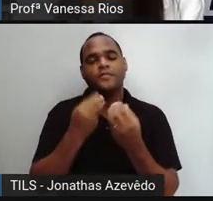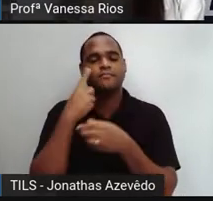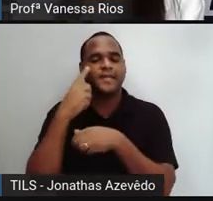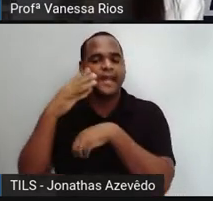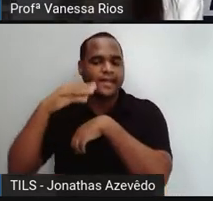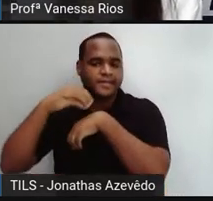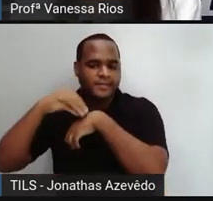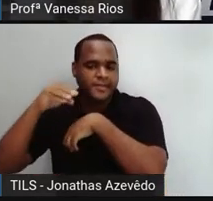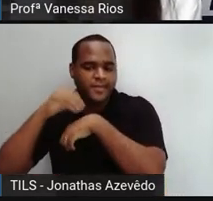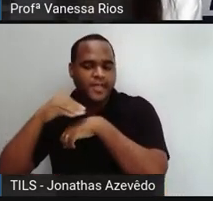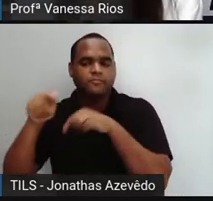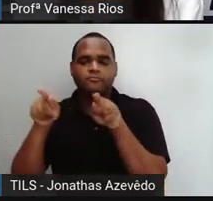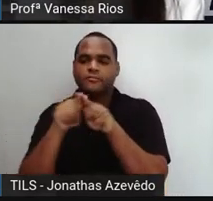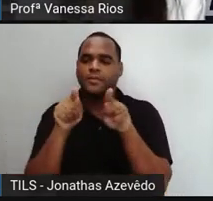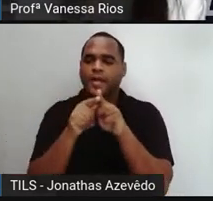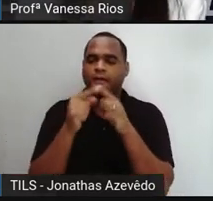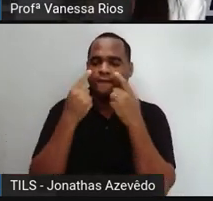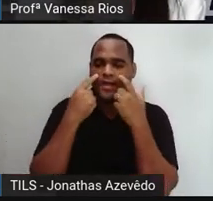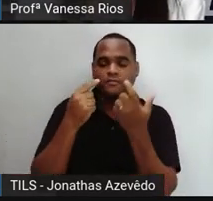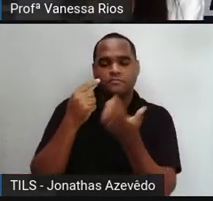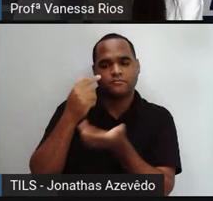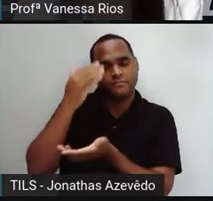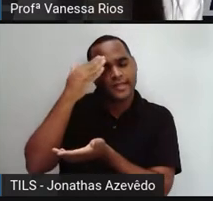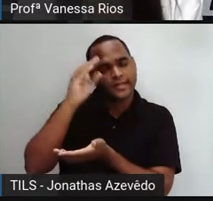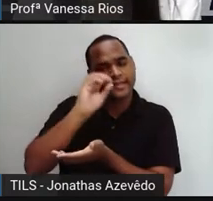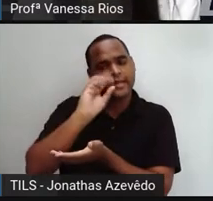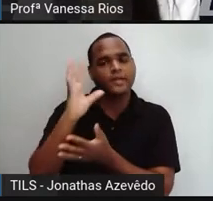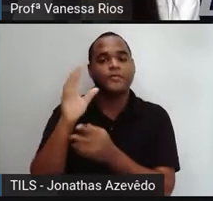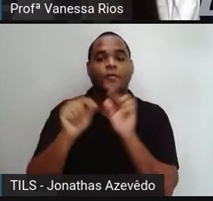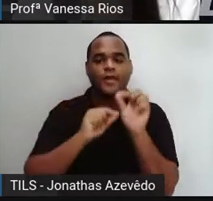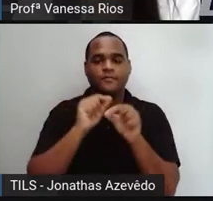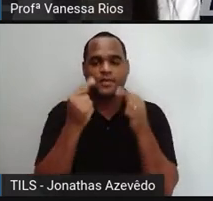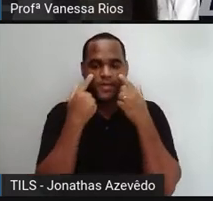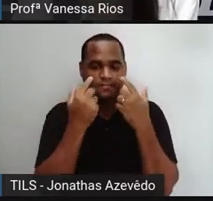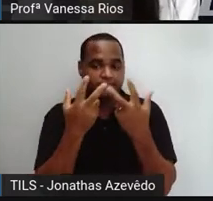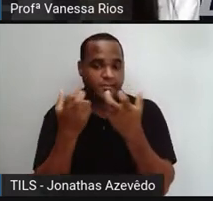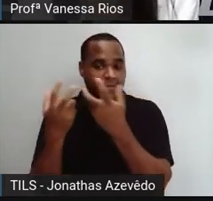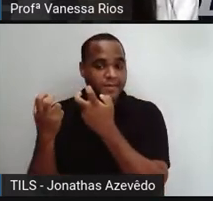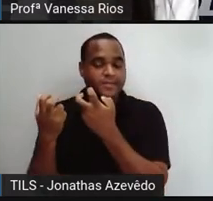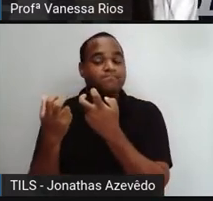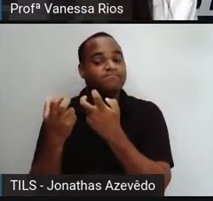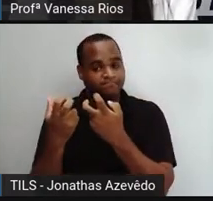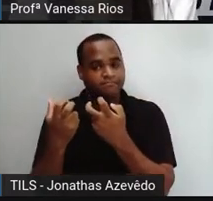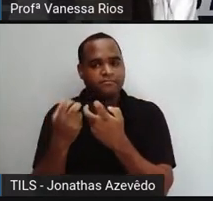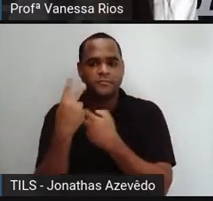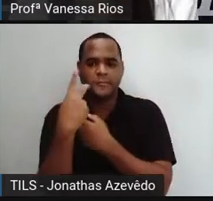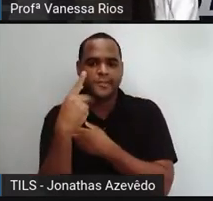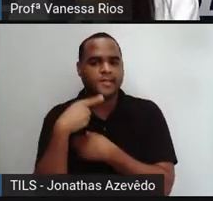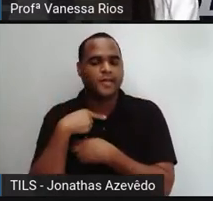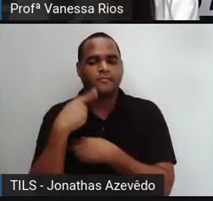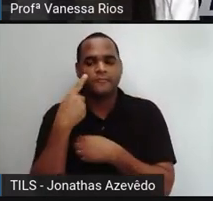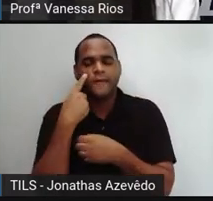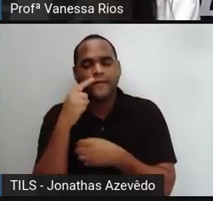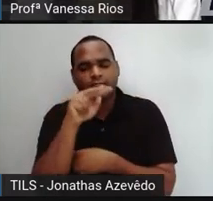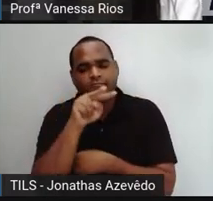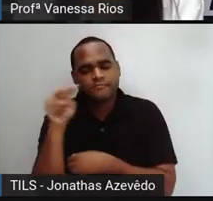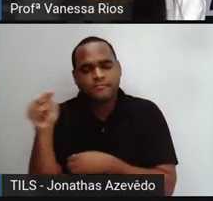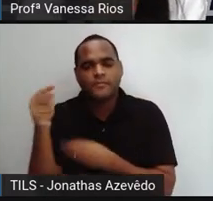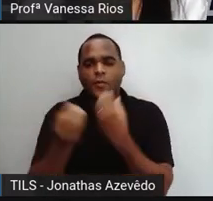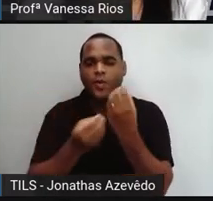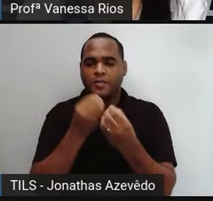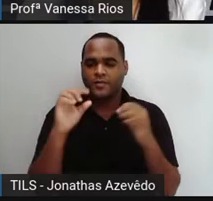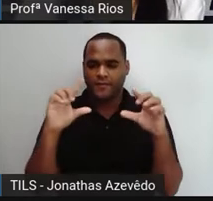percepções e também interpretações do que a gente está observando. Então, quando vocês olham para esta